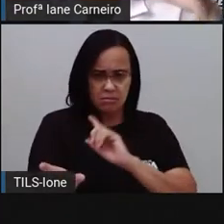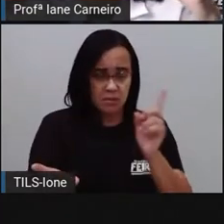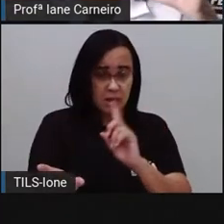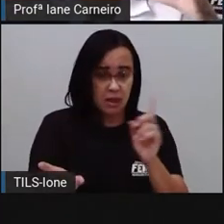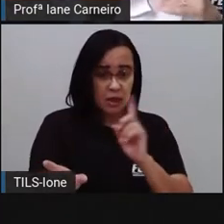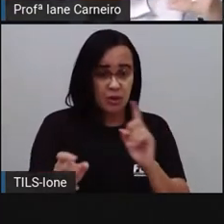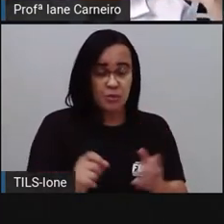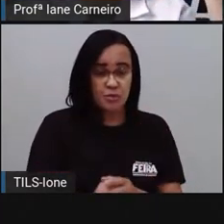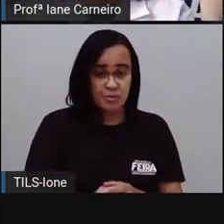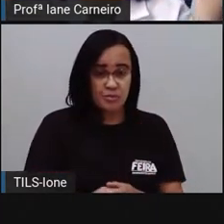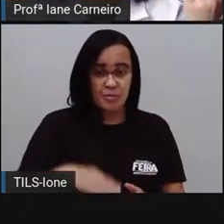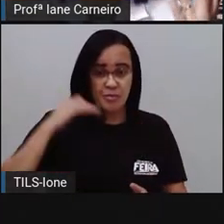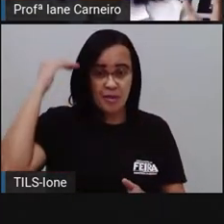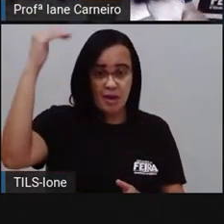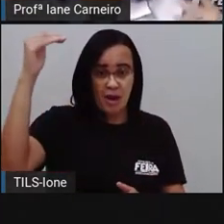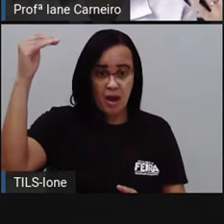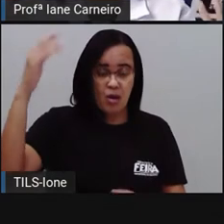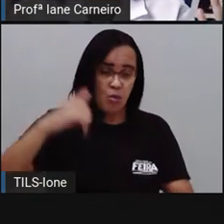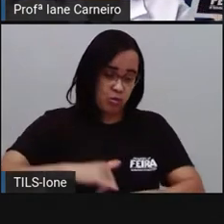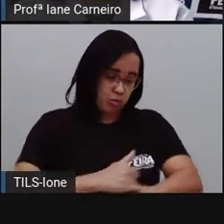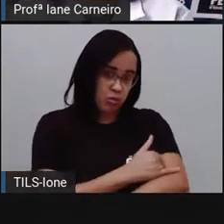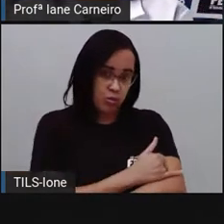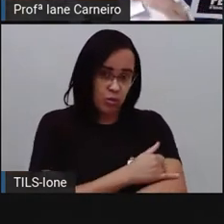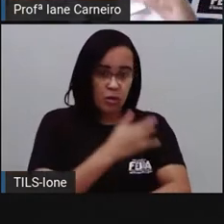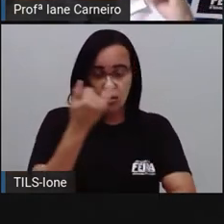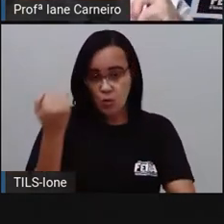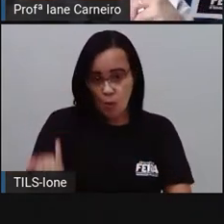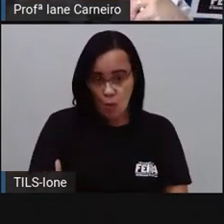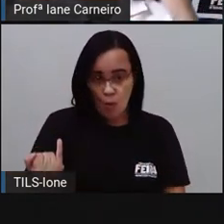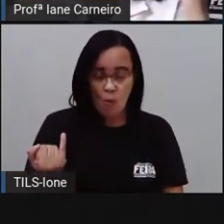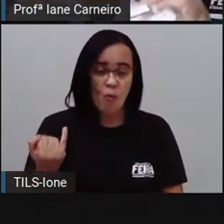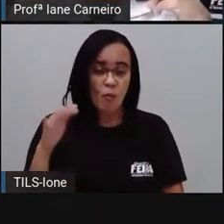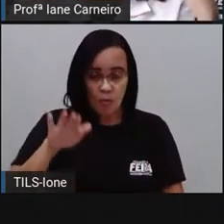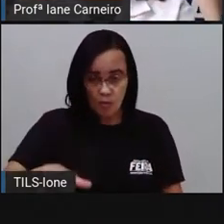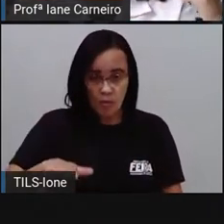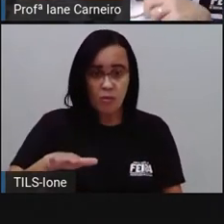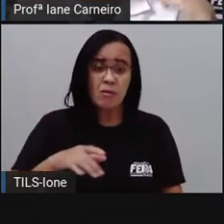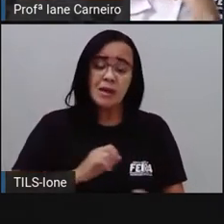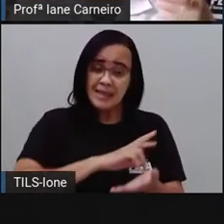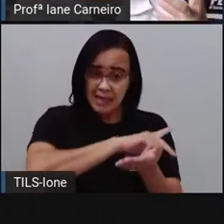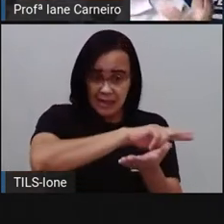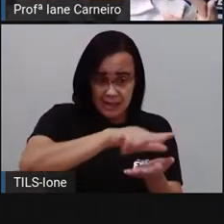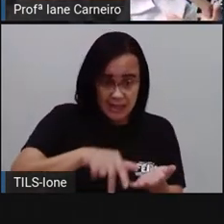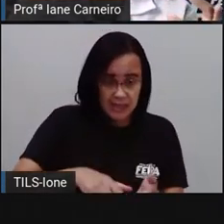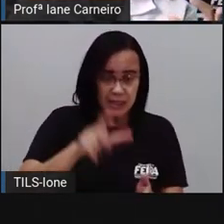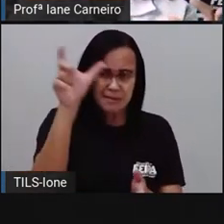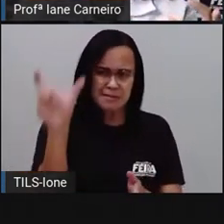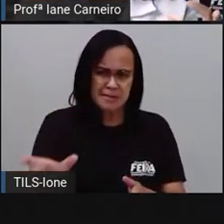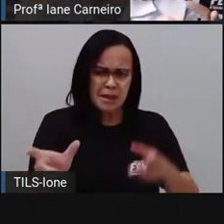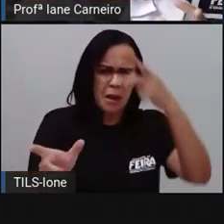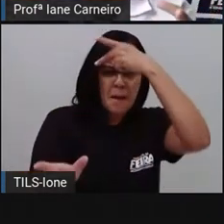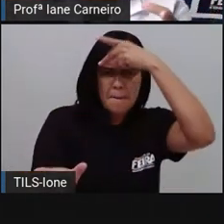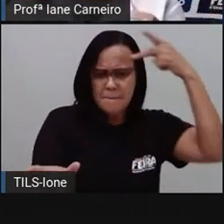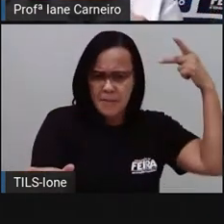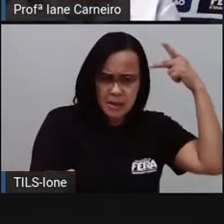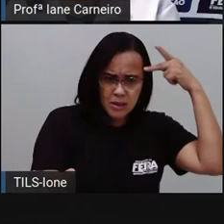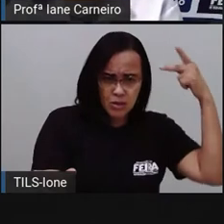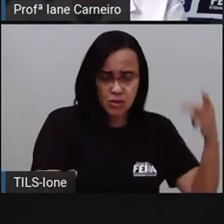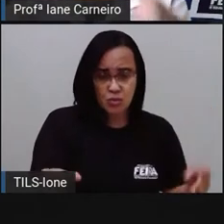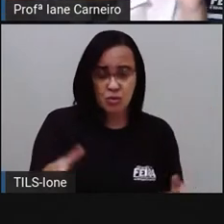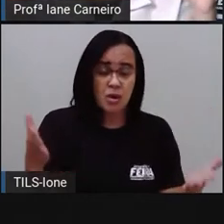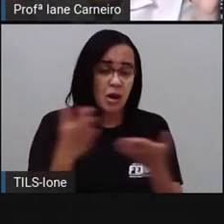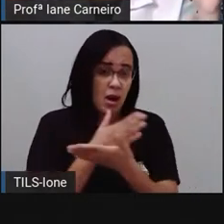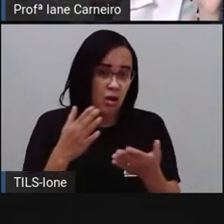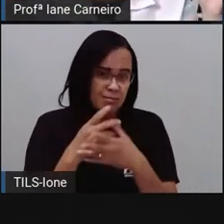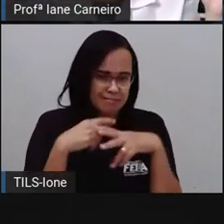magro, gordo. Eram características da personalidade. Então, gente viu características como ser envergonhado